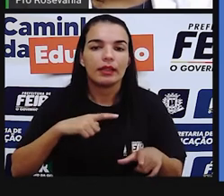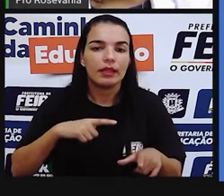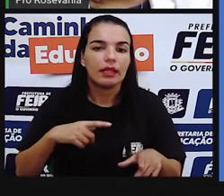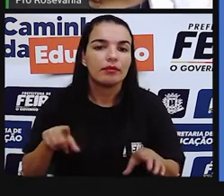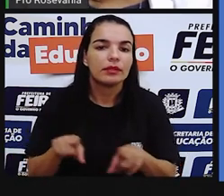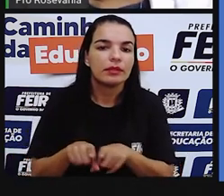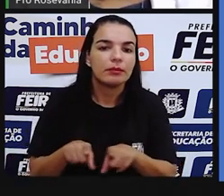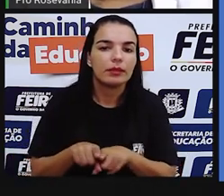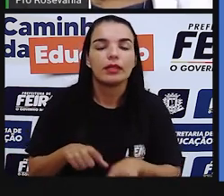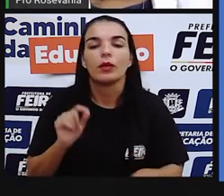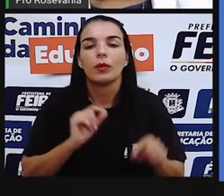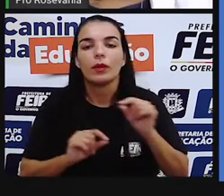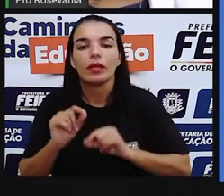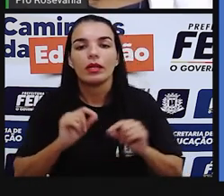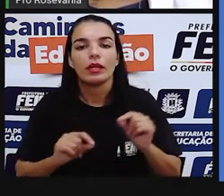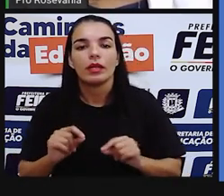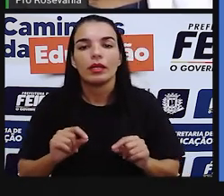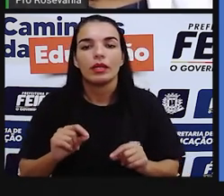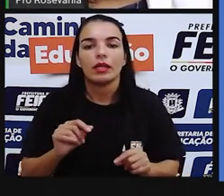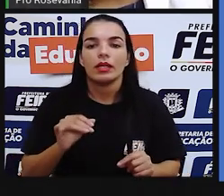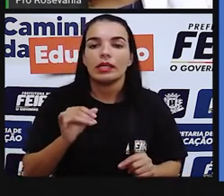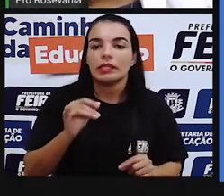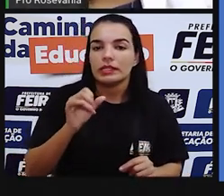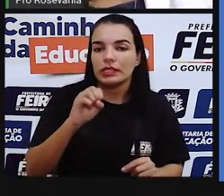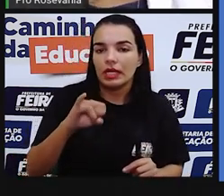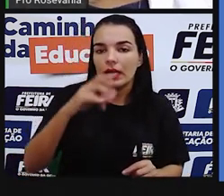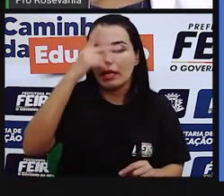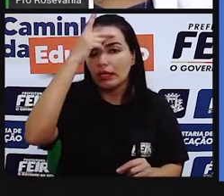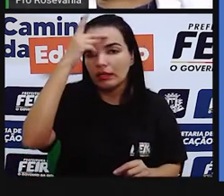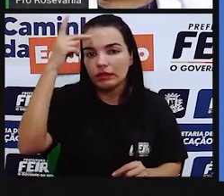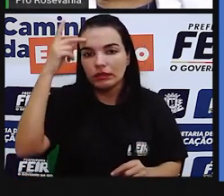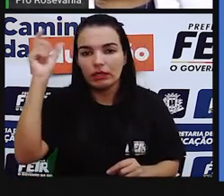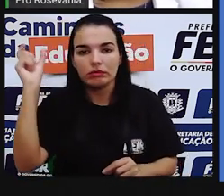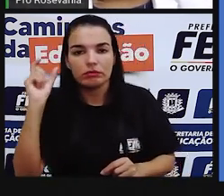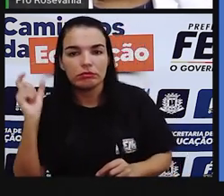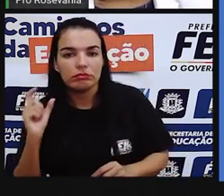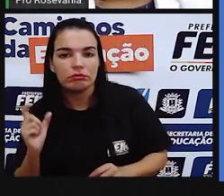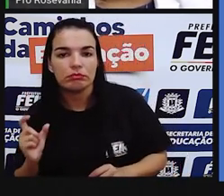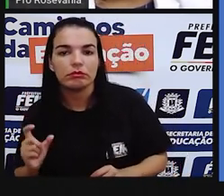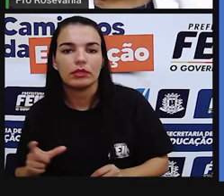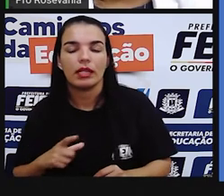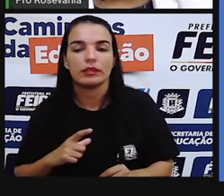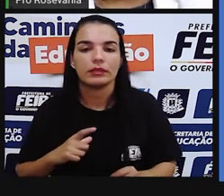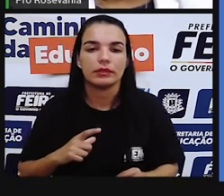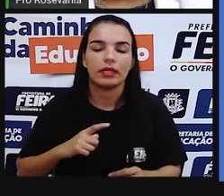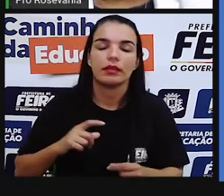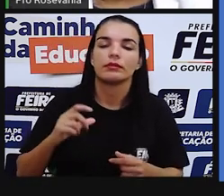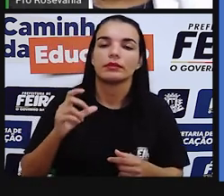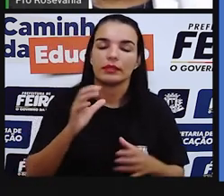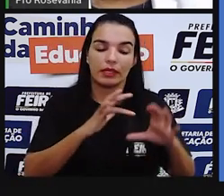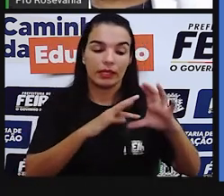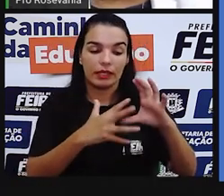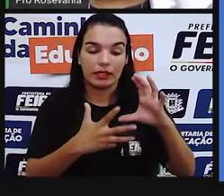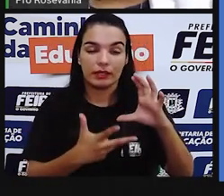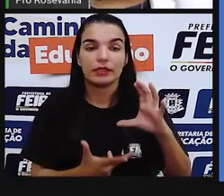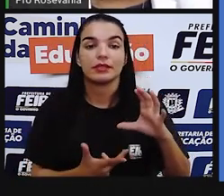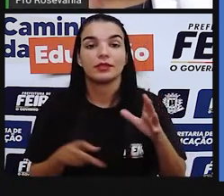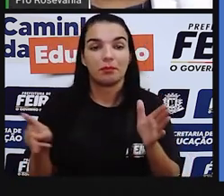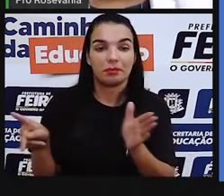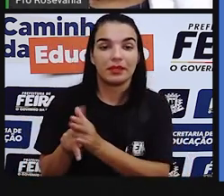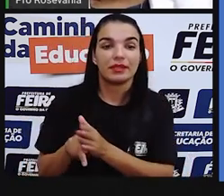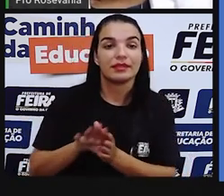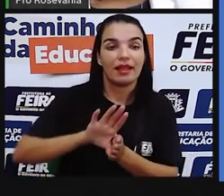seus medos estejam justamente pelo patroa que já era um galáxerista dos povos africanos e também na questão da